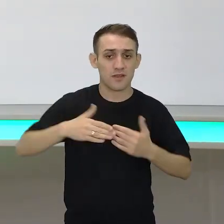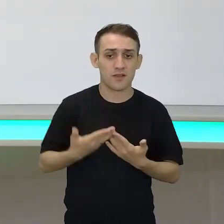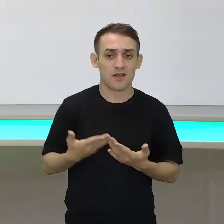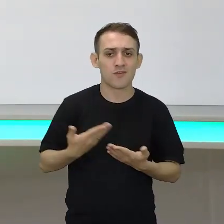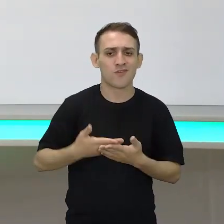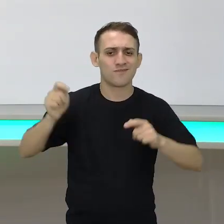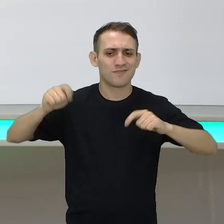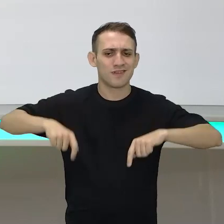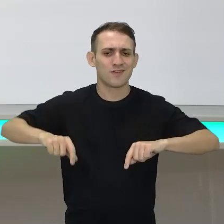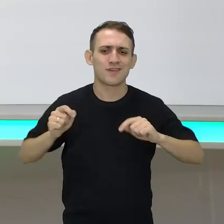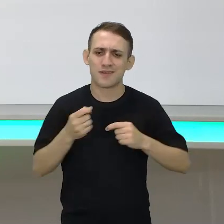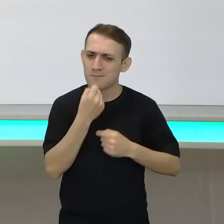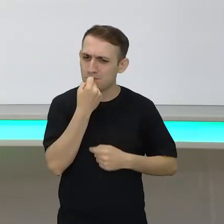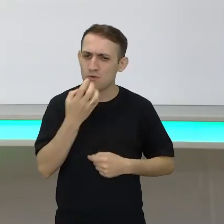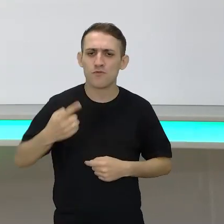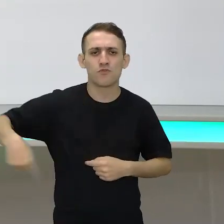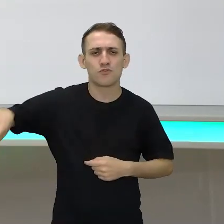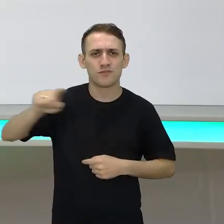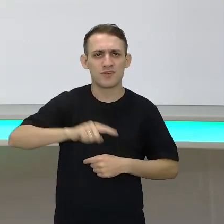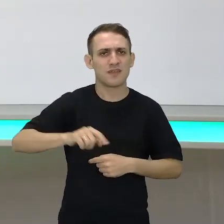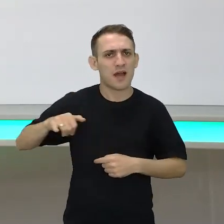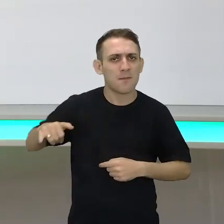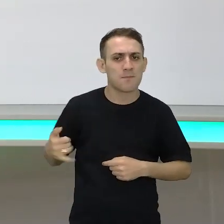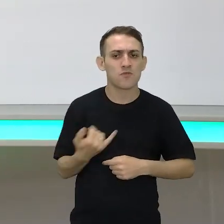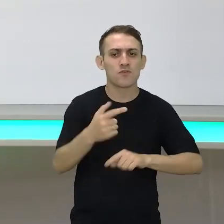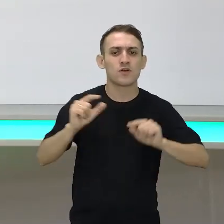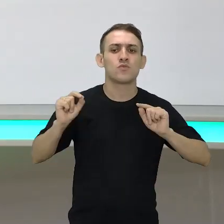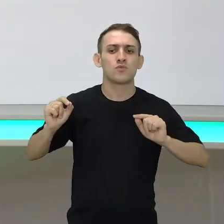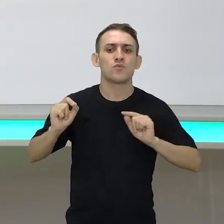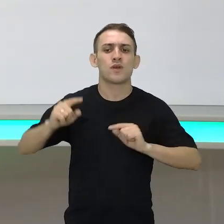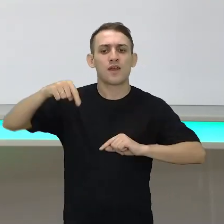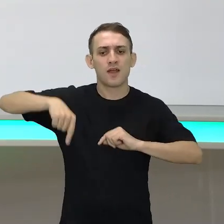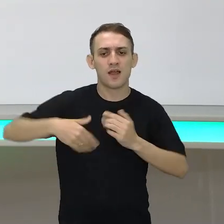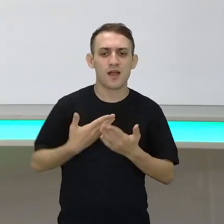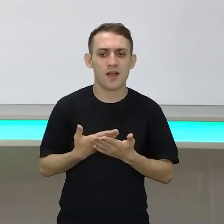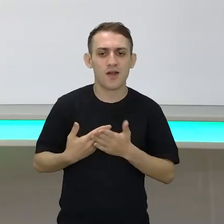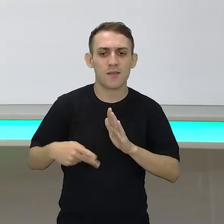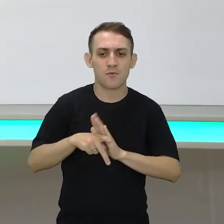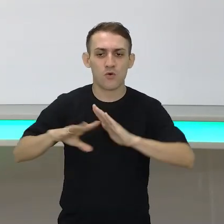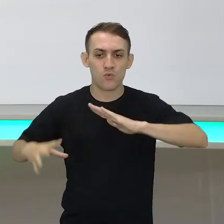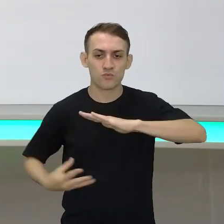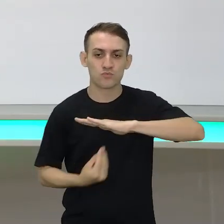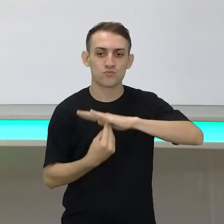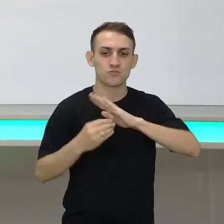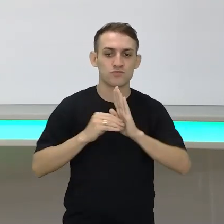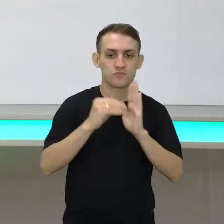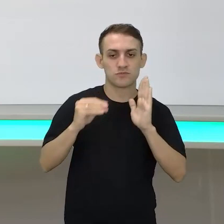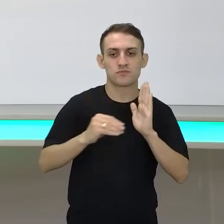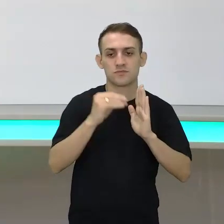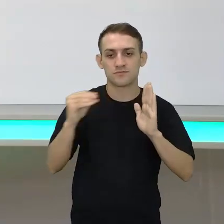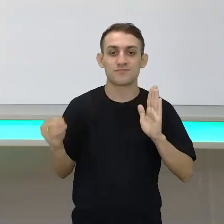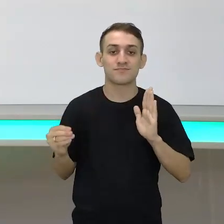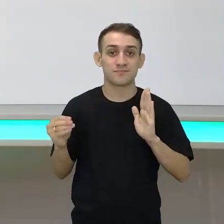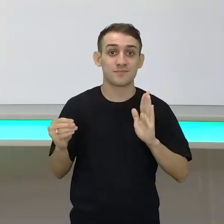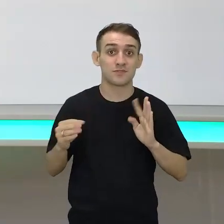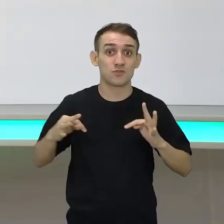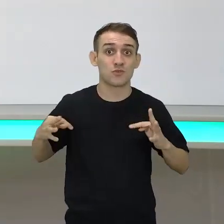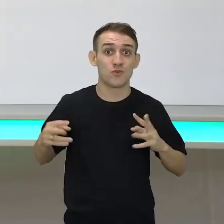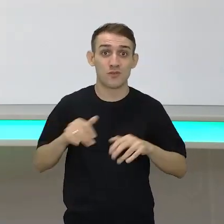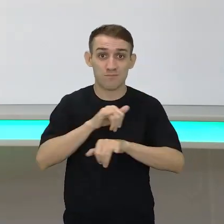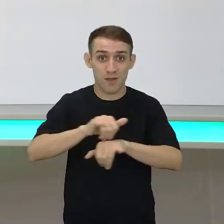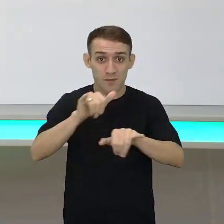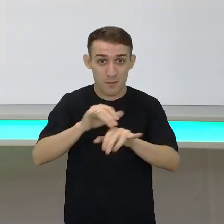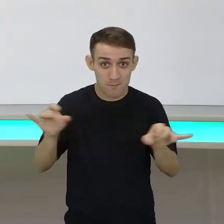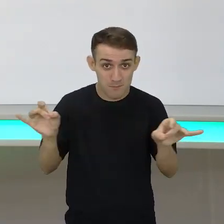ser demais aí. Então, não deixe de contemplar aí as nossas aulas aí no repositório do Centro de Mídia. Todos os recados